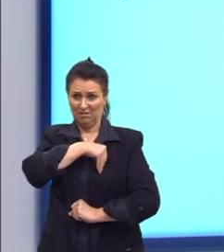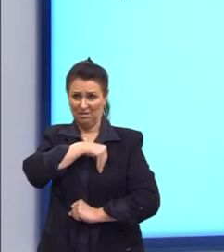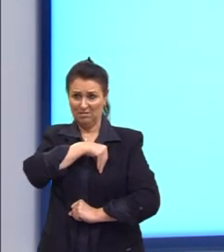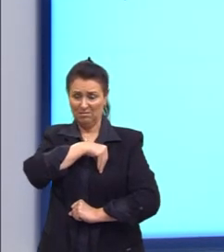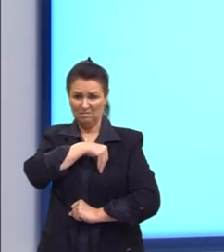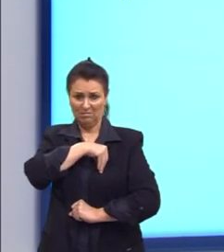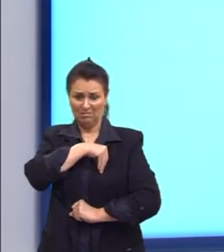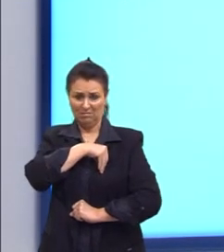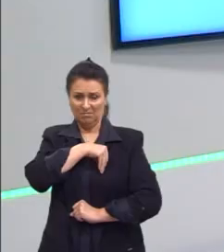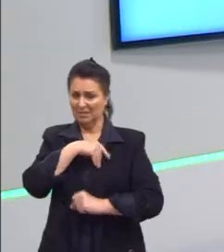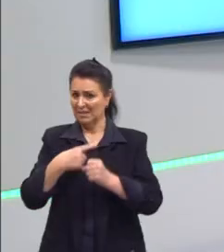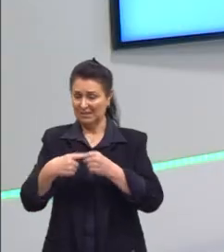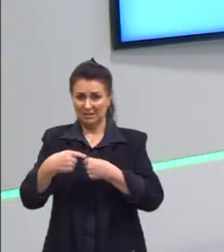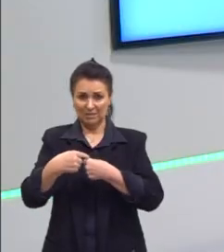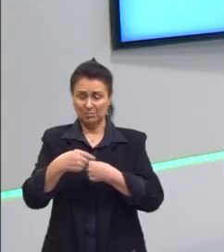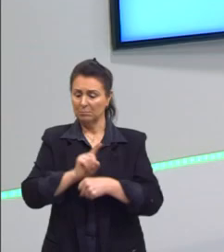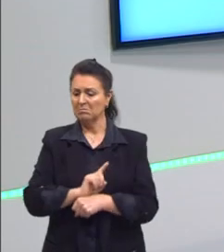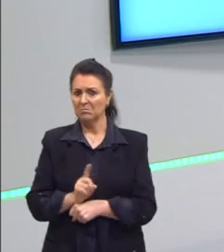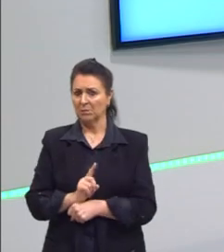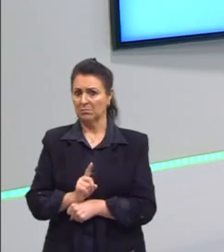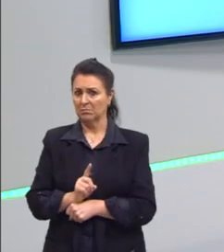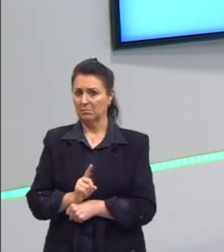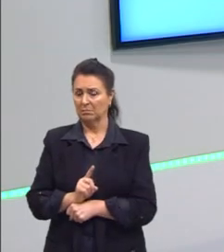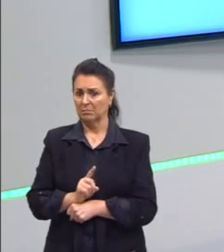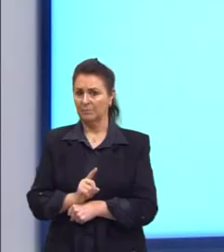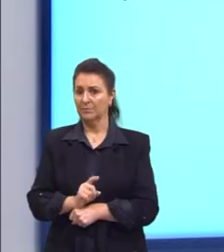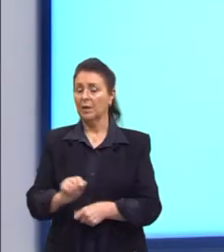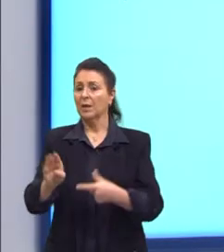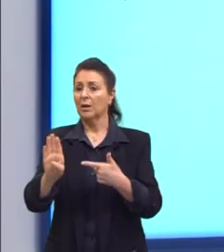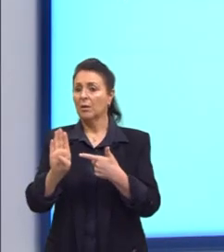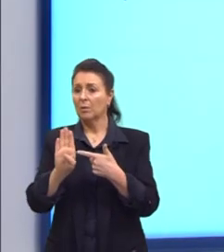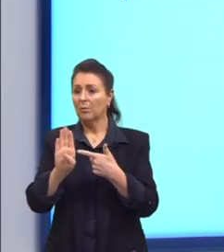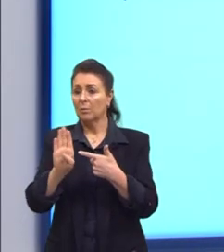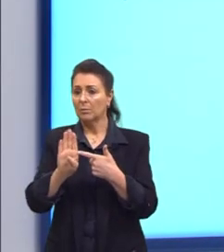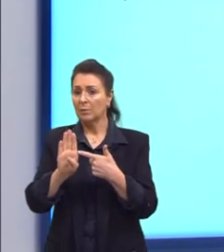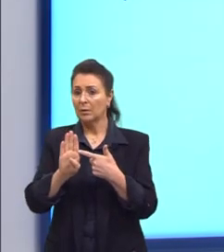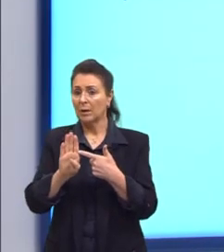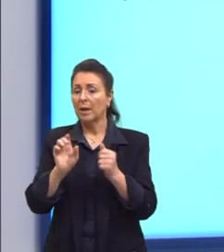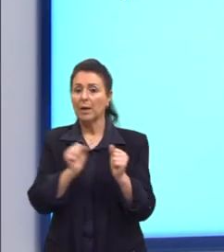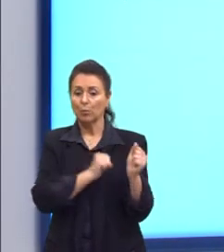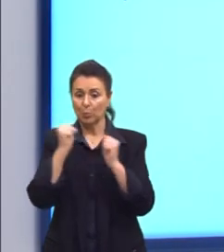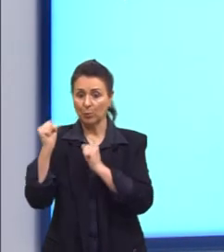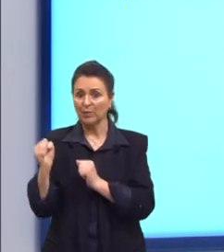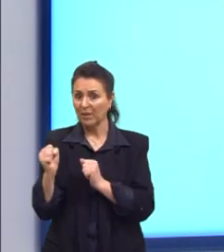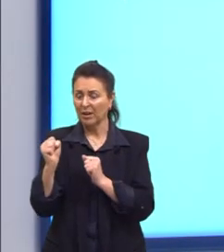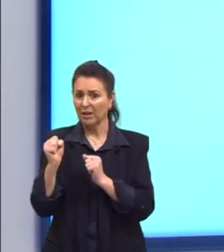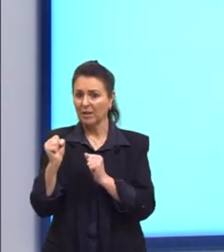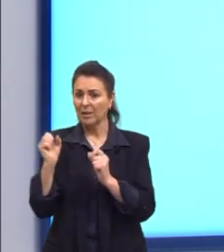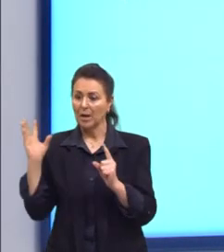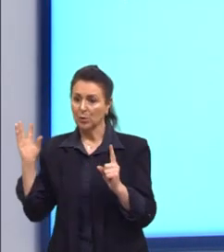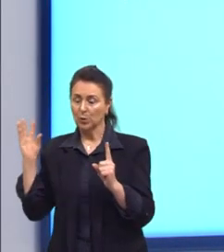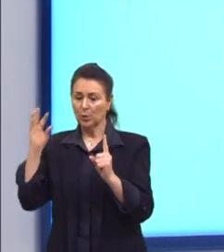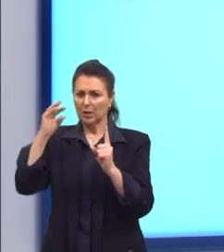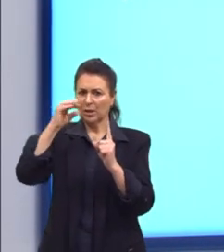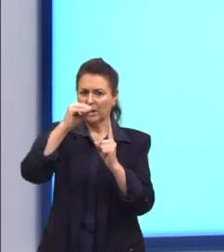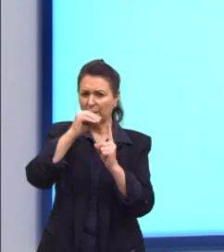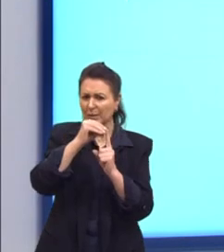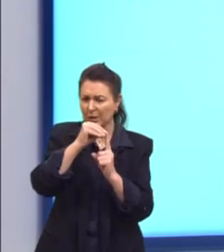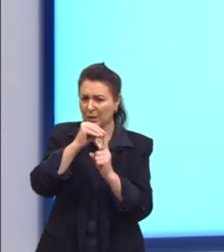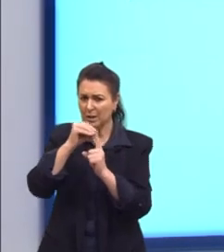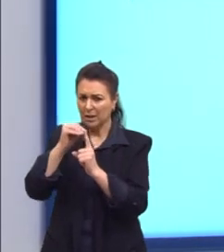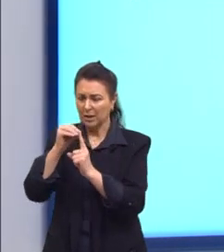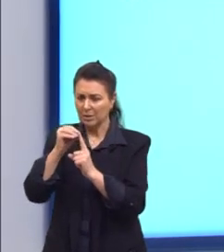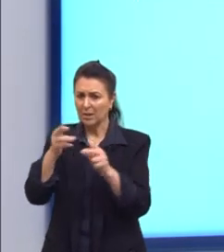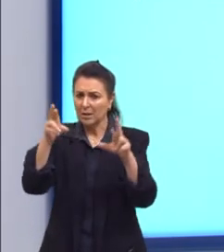trabalhadores da cidade? Não. Era para assegurar o poder das oligarquias regionais, desses poucos